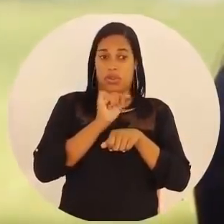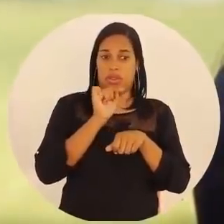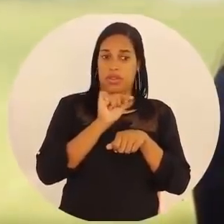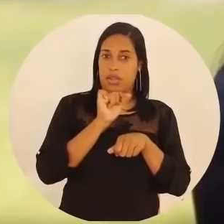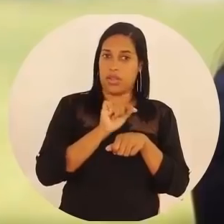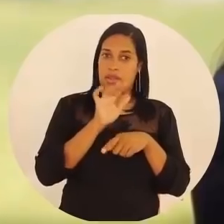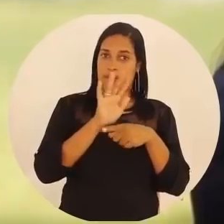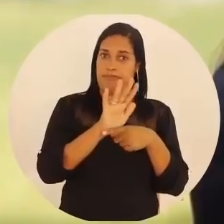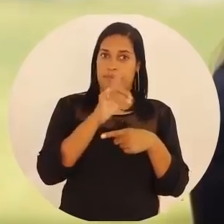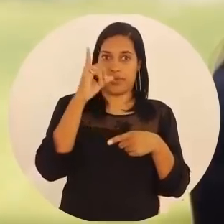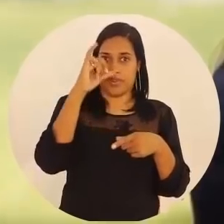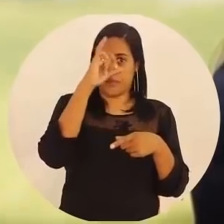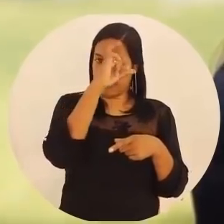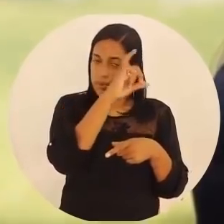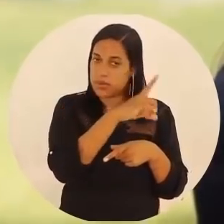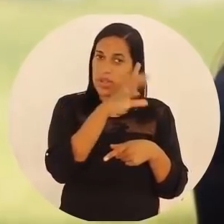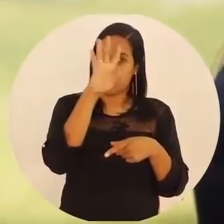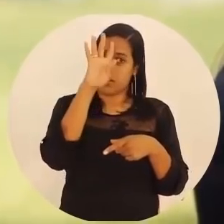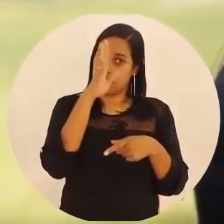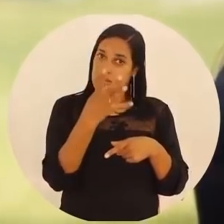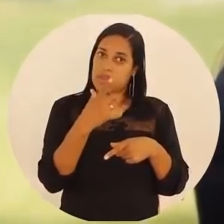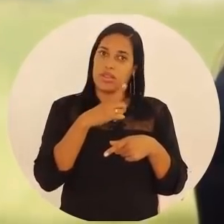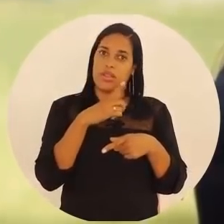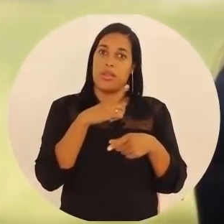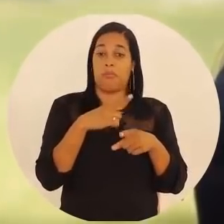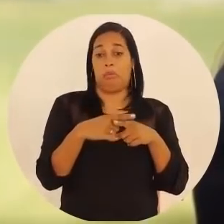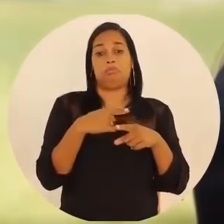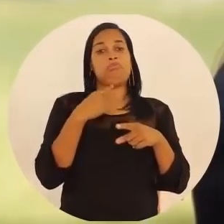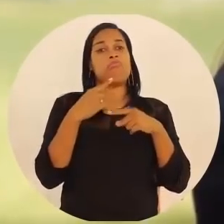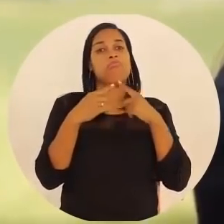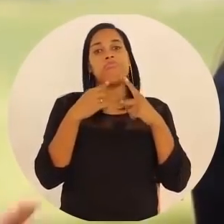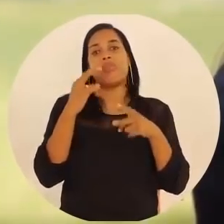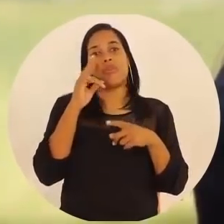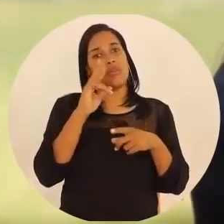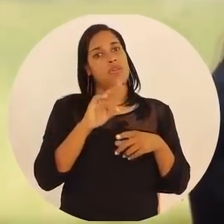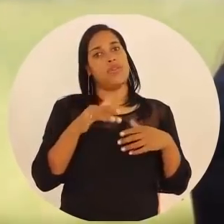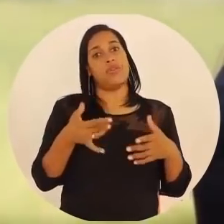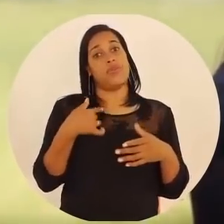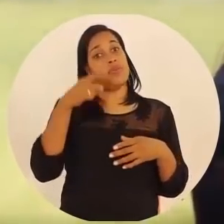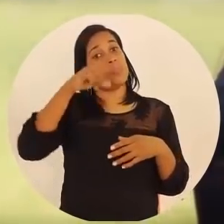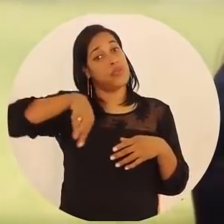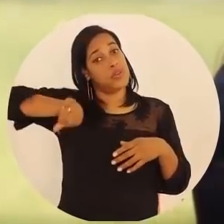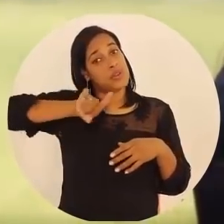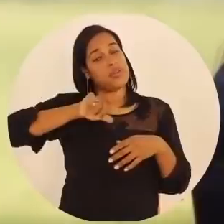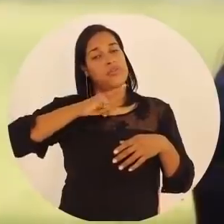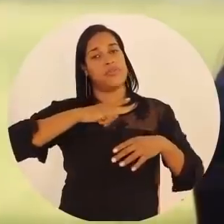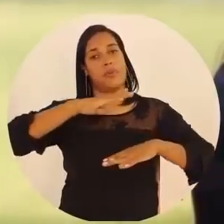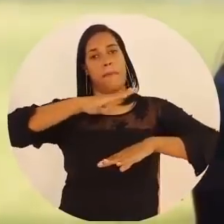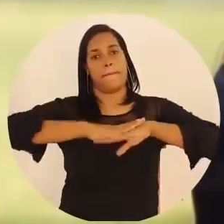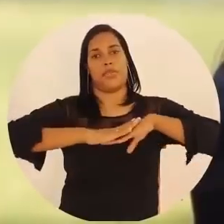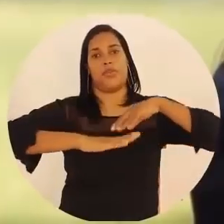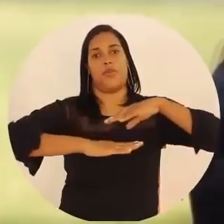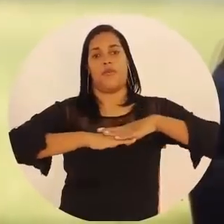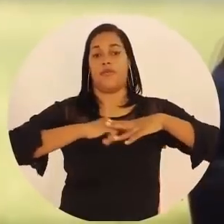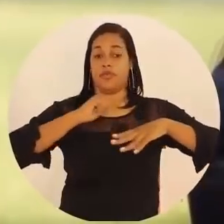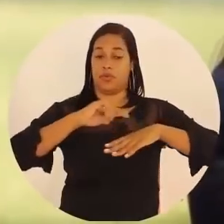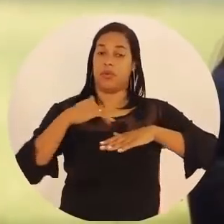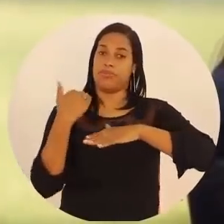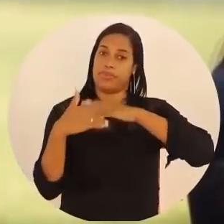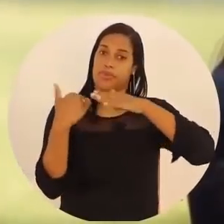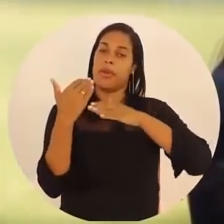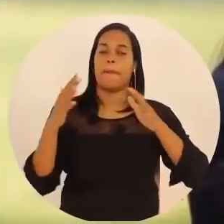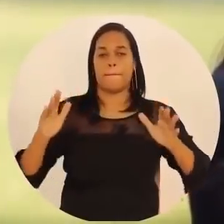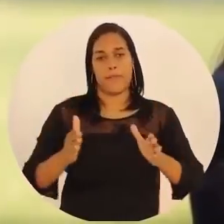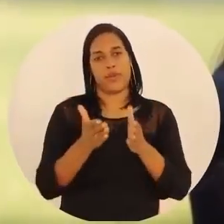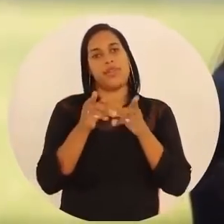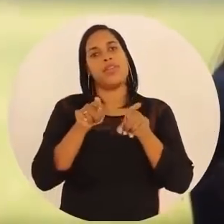dificuldade aparece, a solução existe e ele não consegue enxergar. Então, quando você envolve o funcionário nesse processo, você